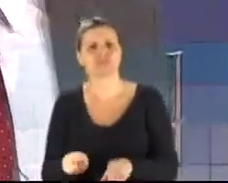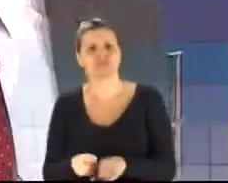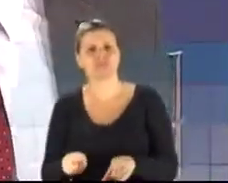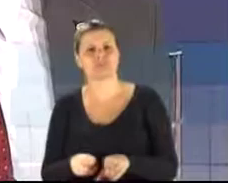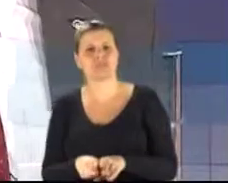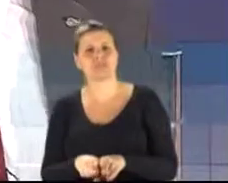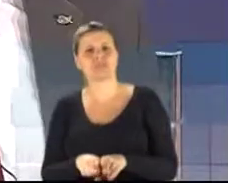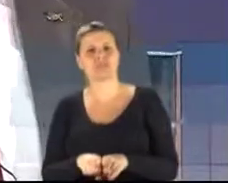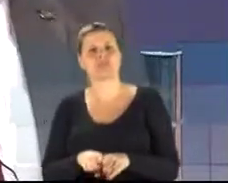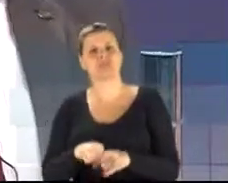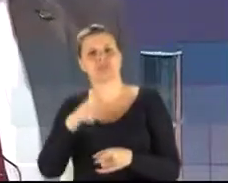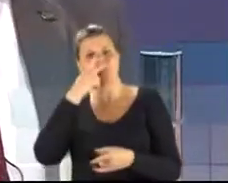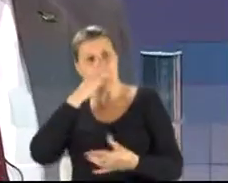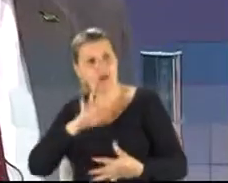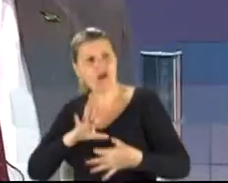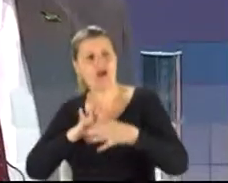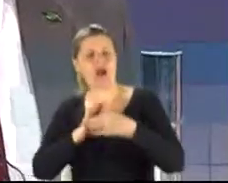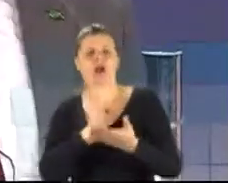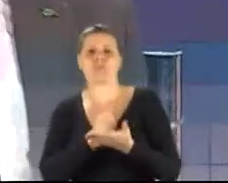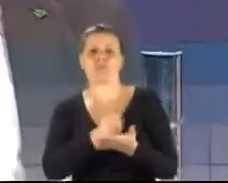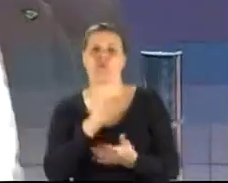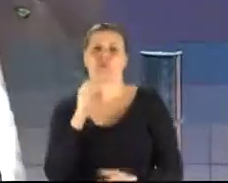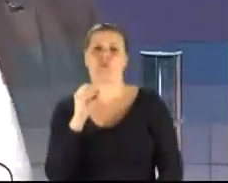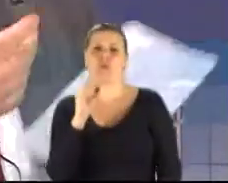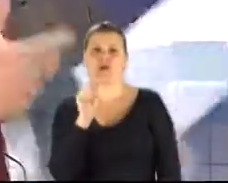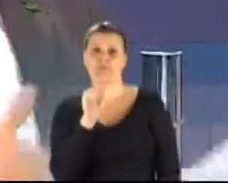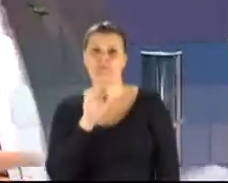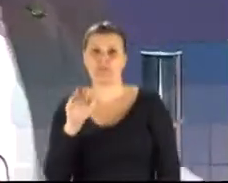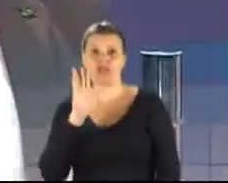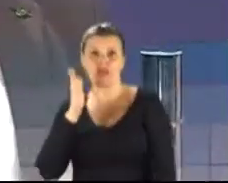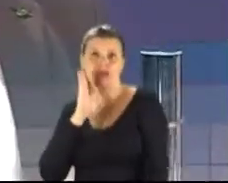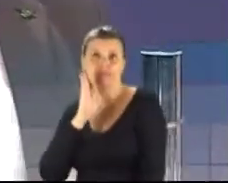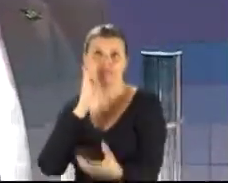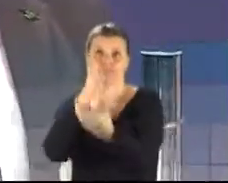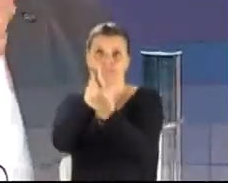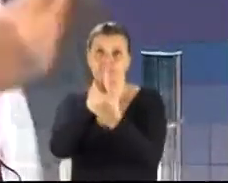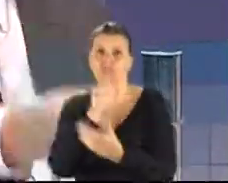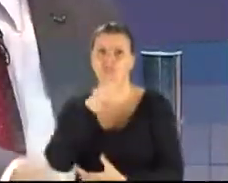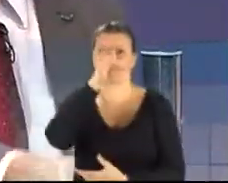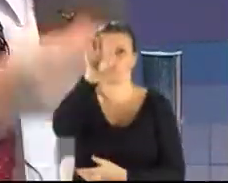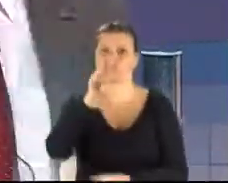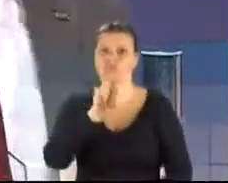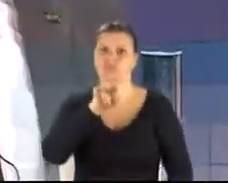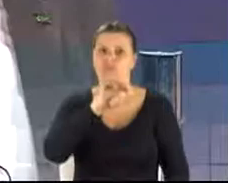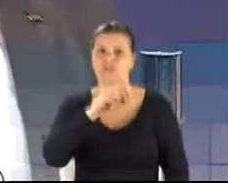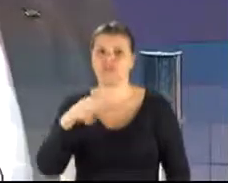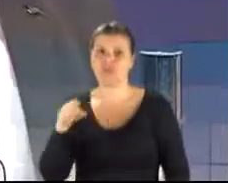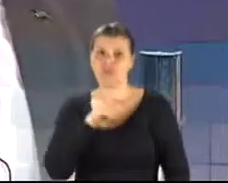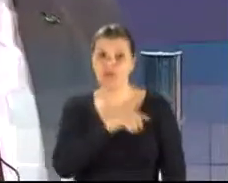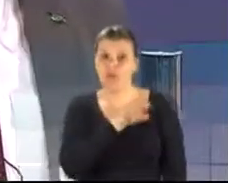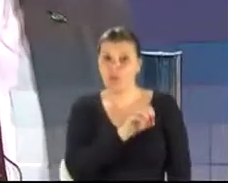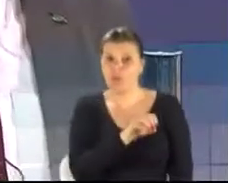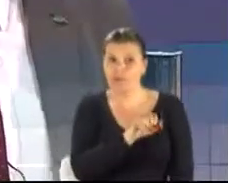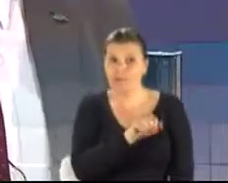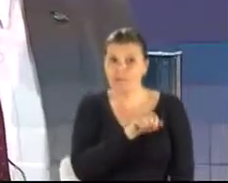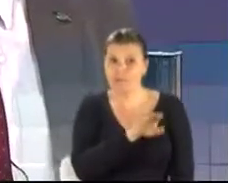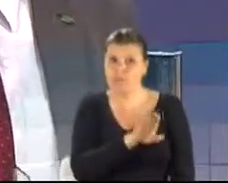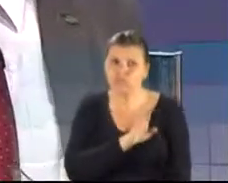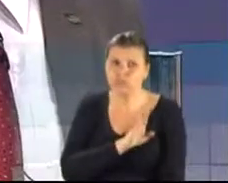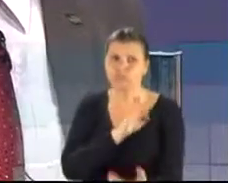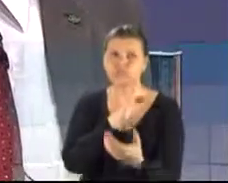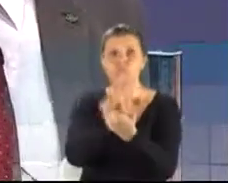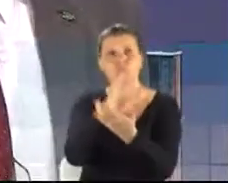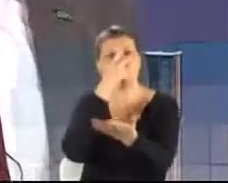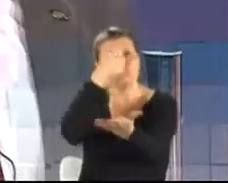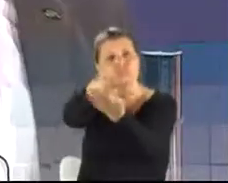OAB já ajuizou uma ação contra a União. Veja bem, não foi o governo do Estado, teve que vir uma instituição de fora cobrar os direitos